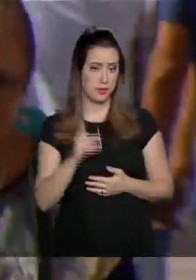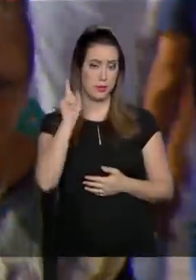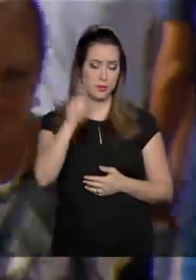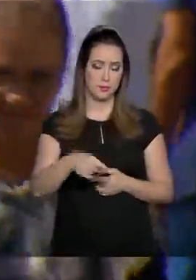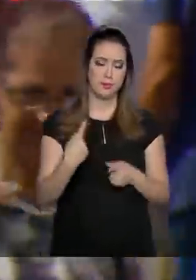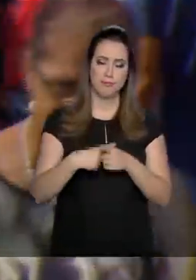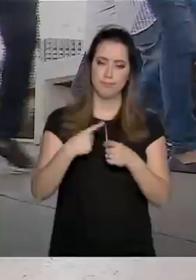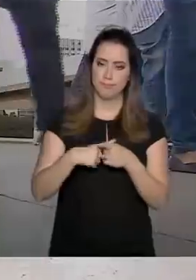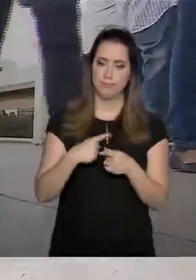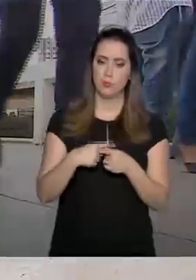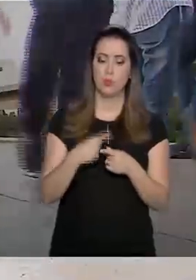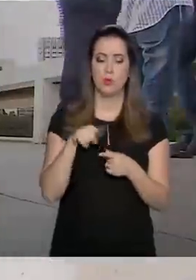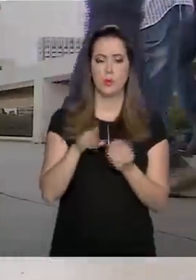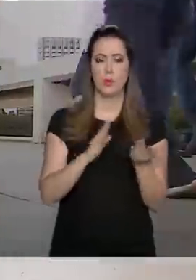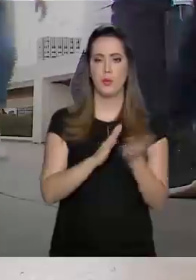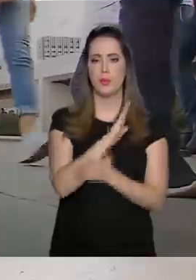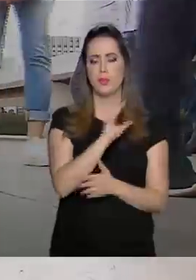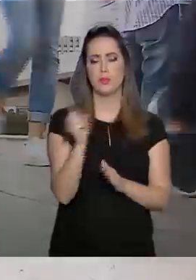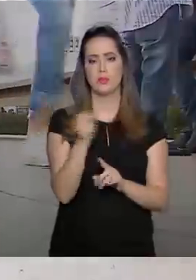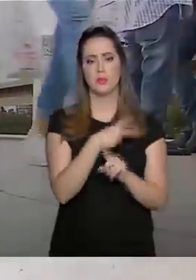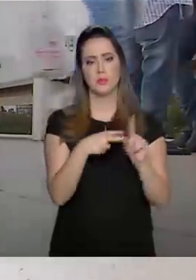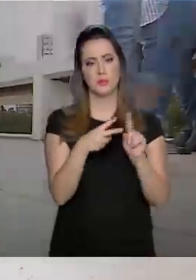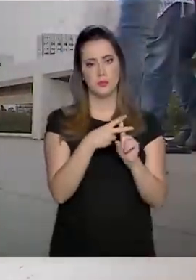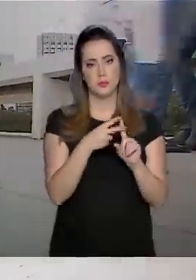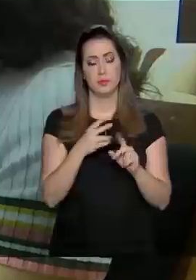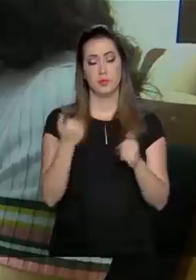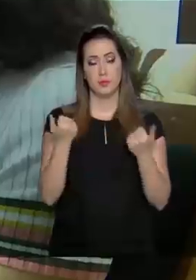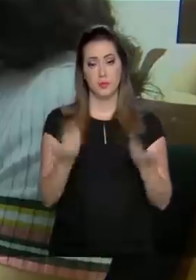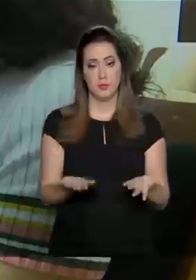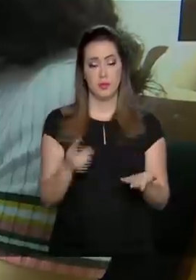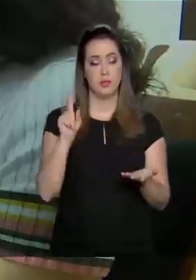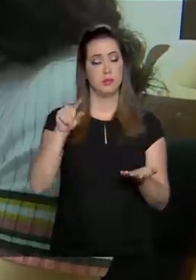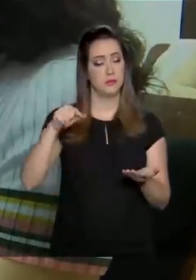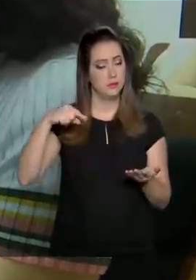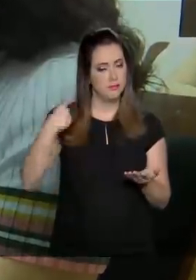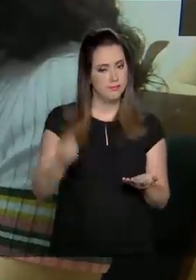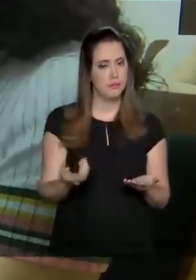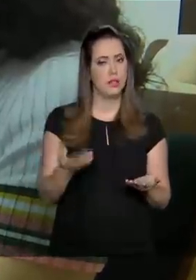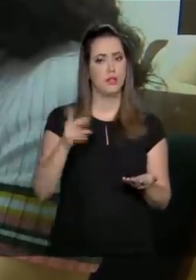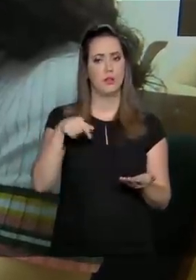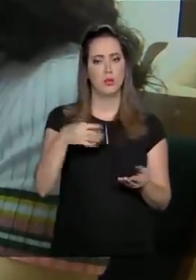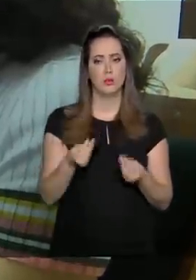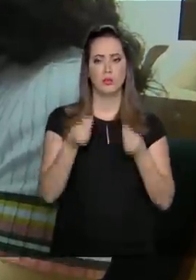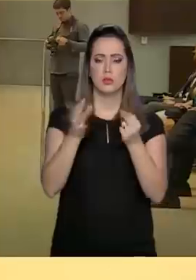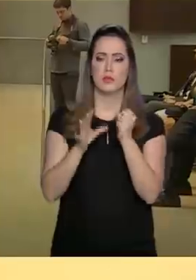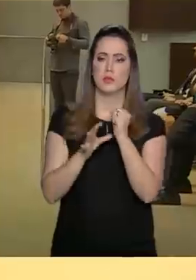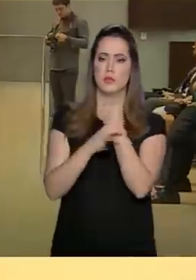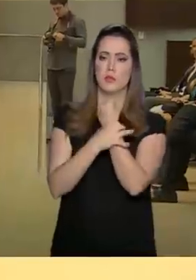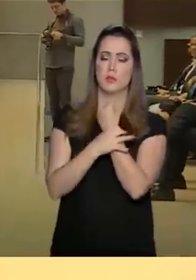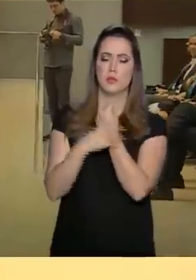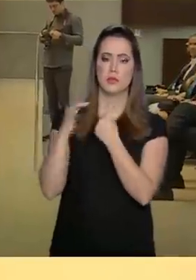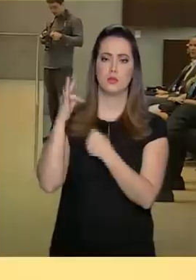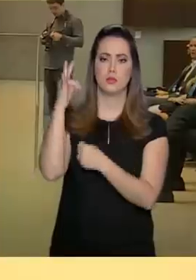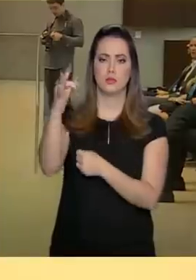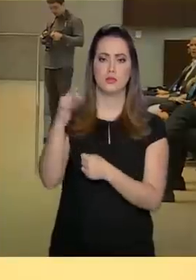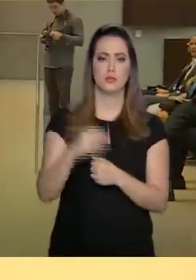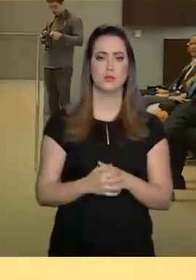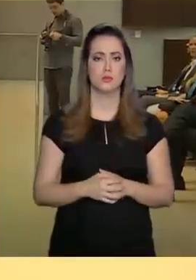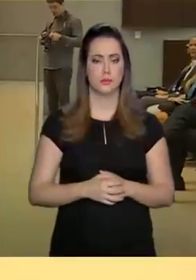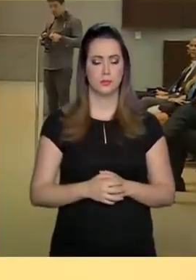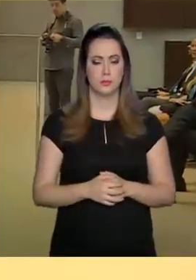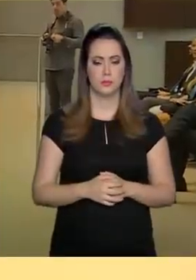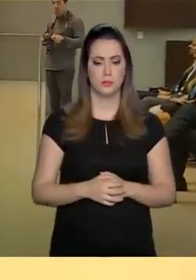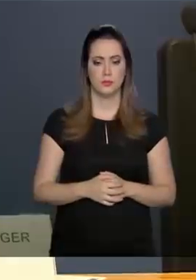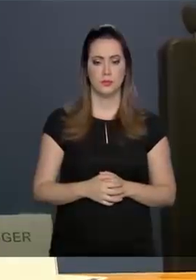justificativas para a aprovação da nova Previdência, e, consequentemente, a garantia do sistema para o Brasil do futuro.